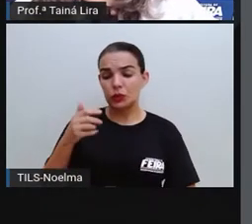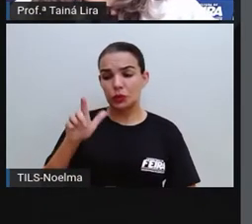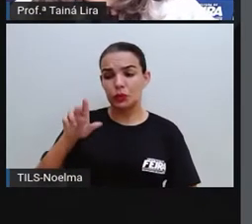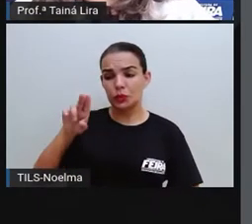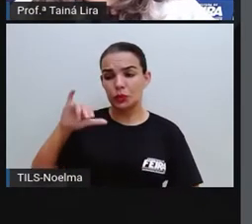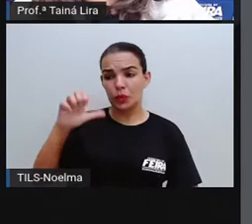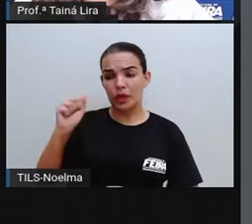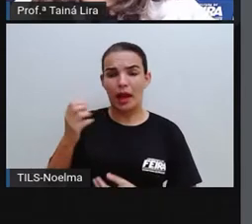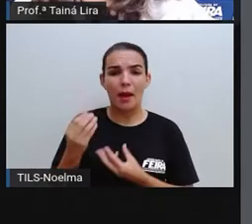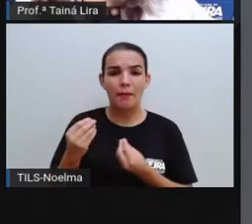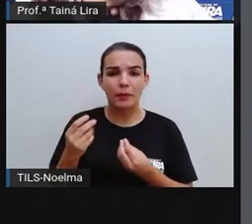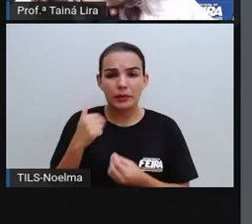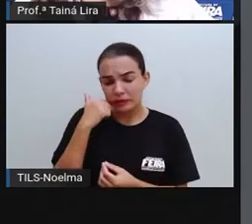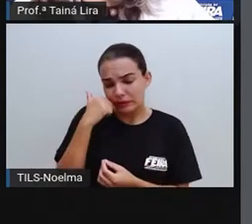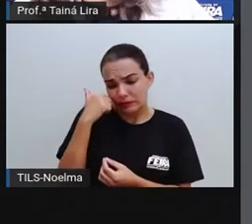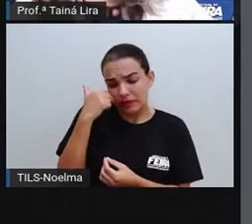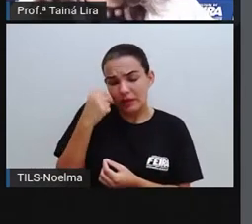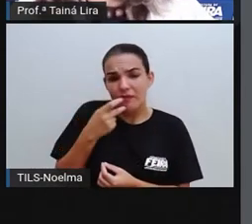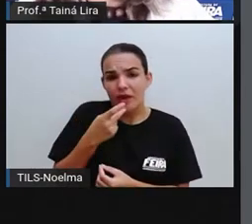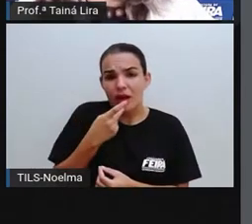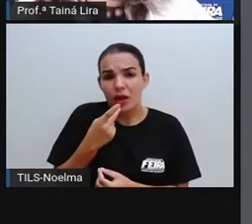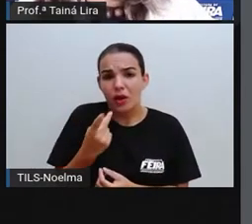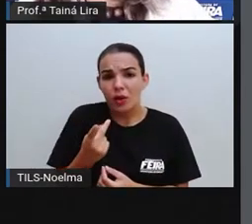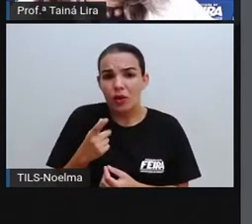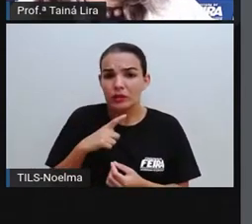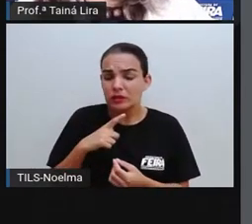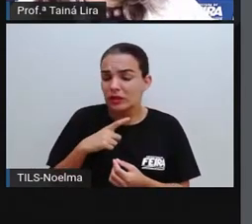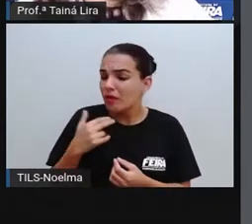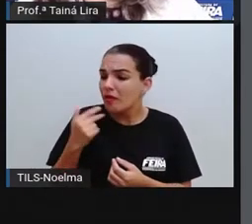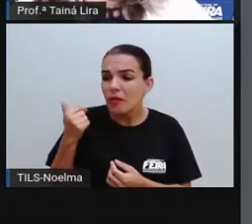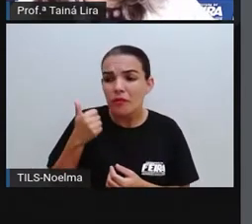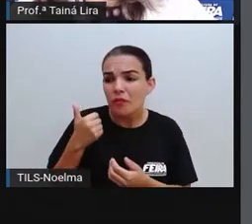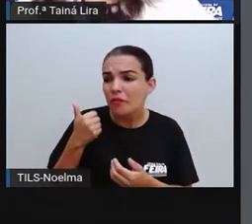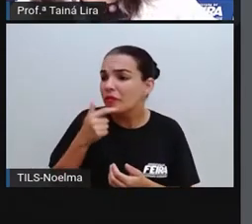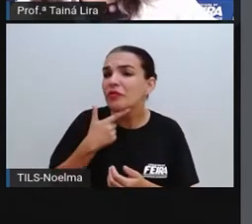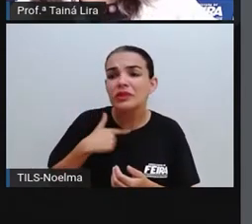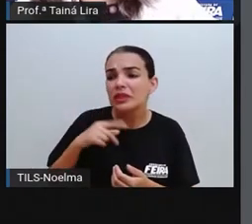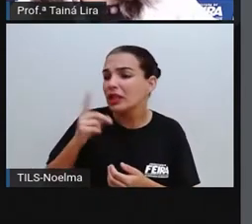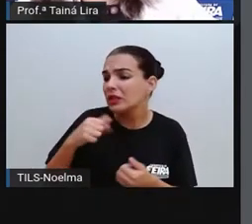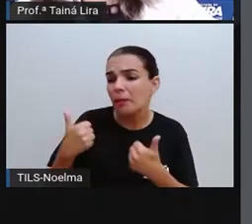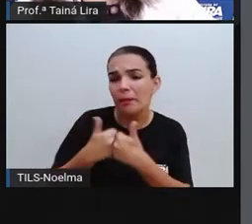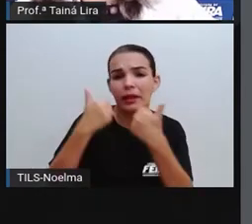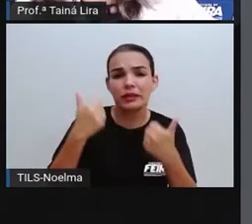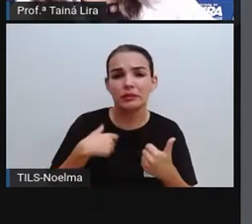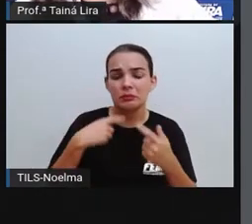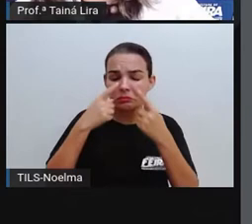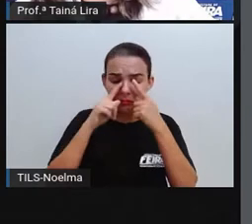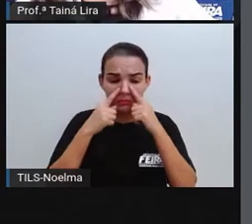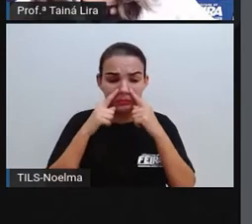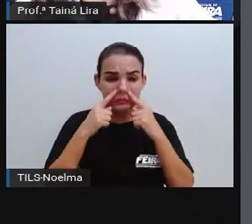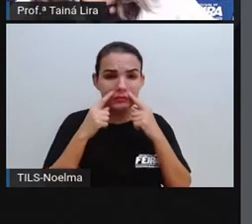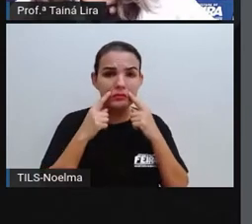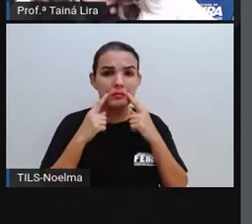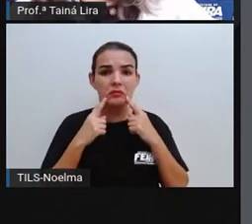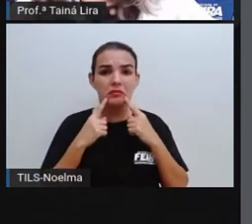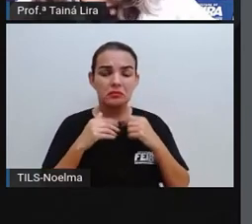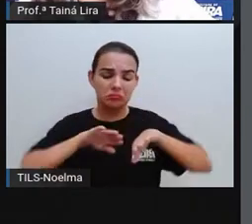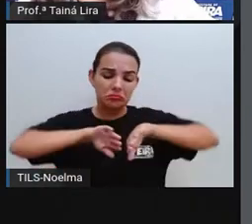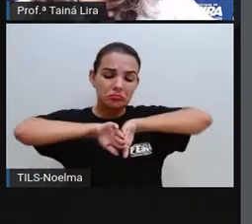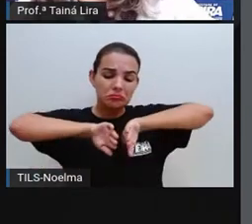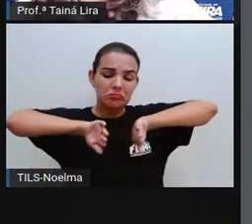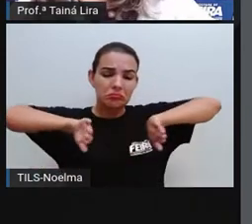Júlia, muito tímida, disse que tinha sido sem querer e, com os olhos cheios d'água, se